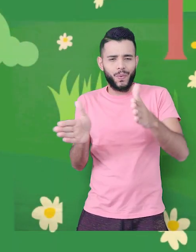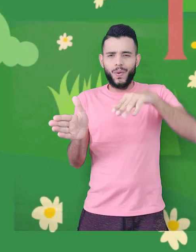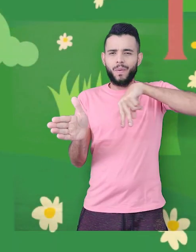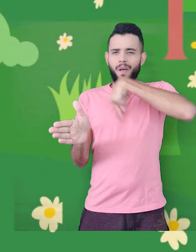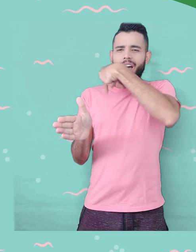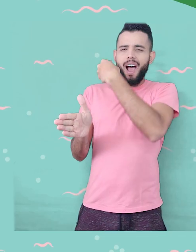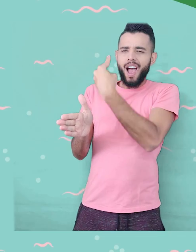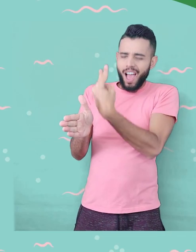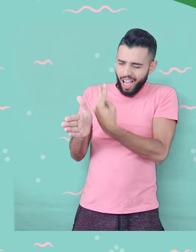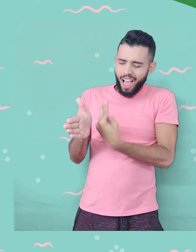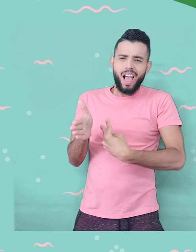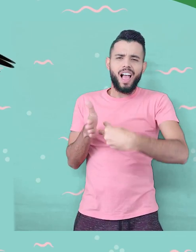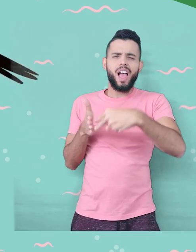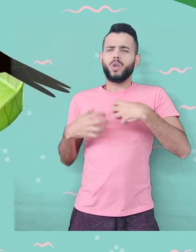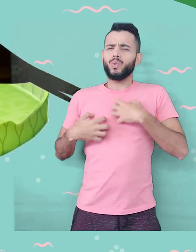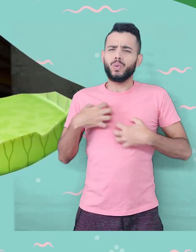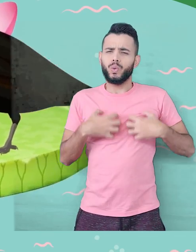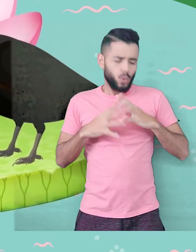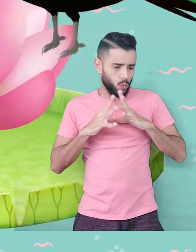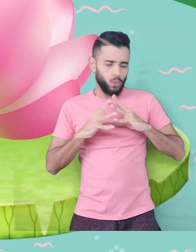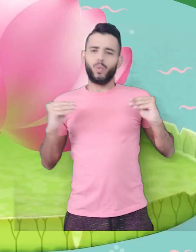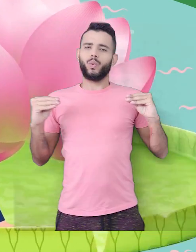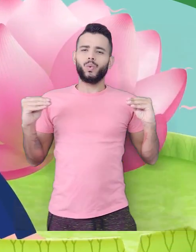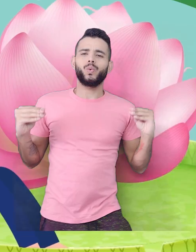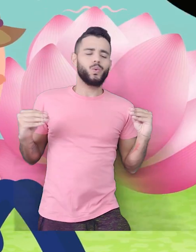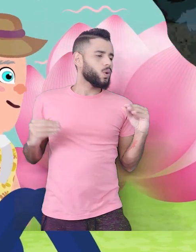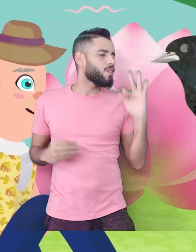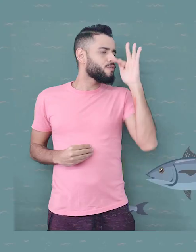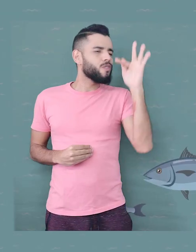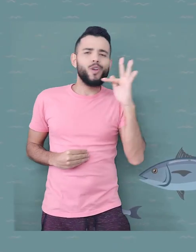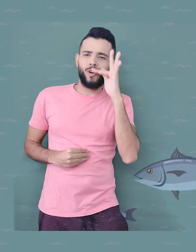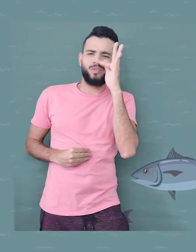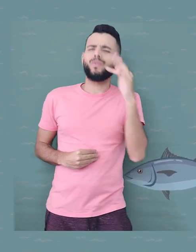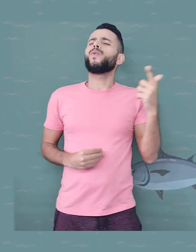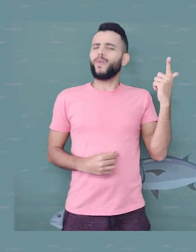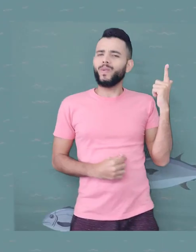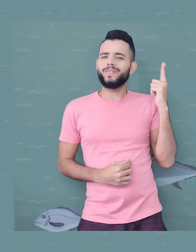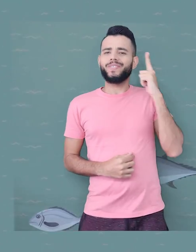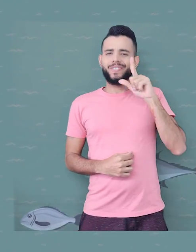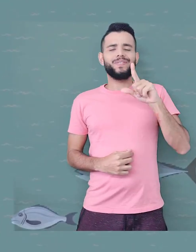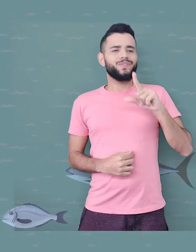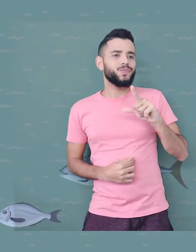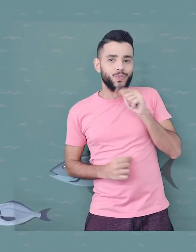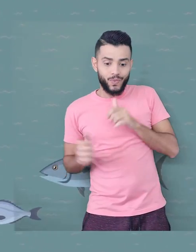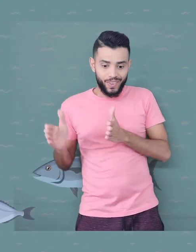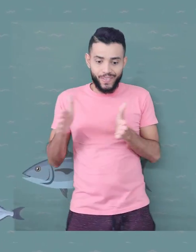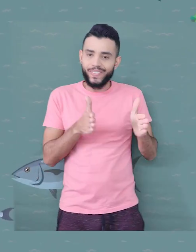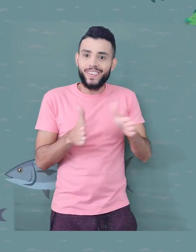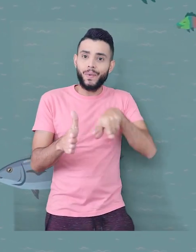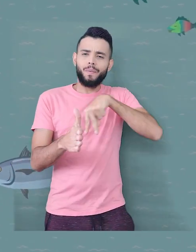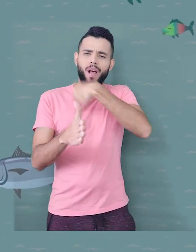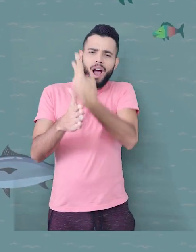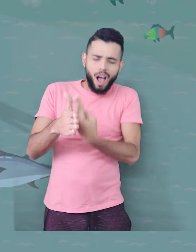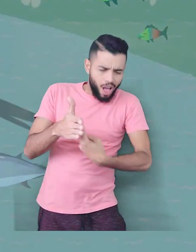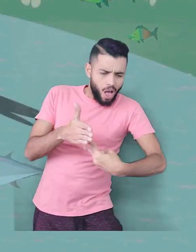vazio Com minha flor eu chego lá Mergulho no rio Sumiu